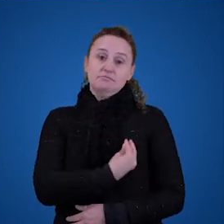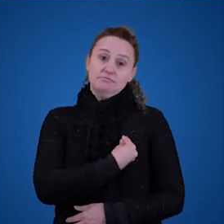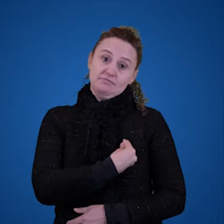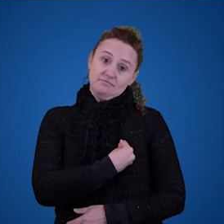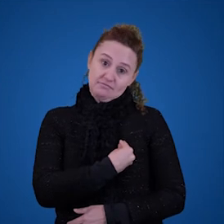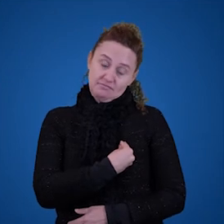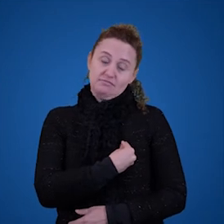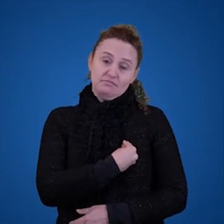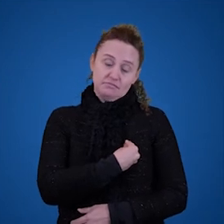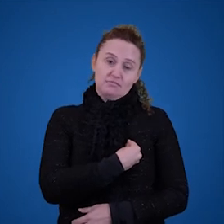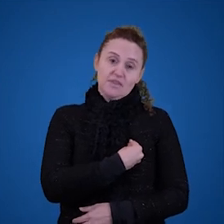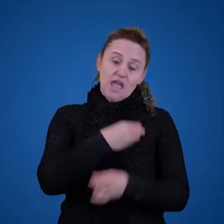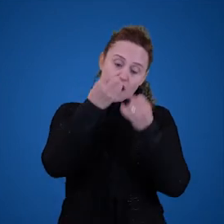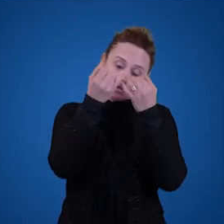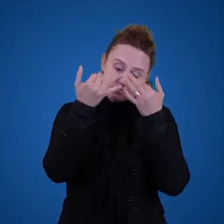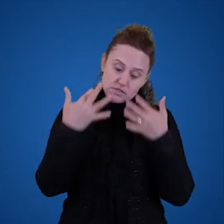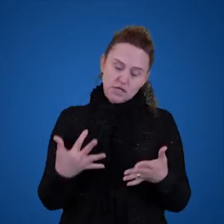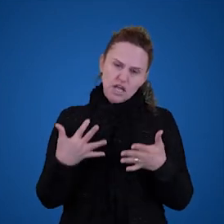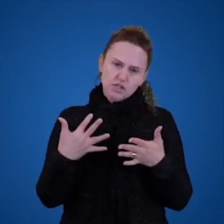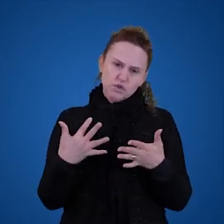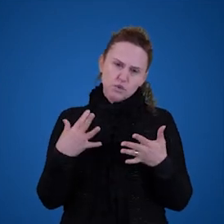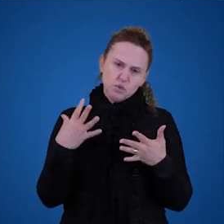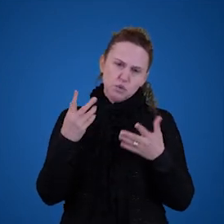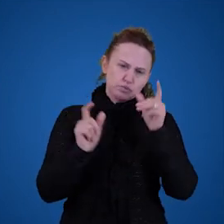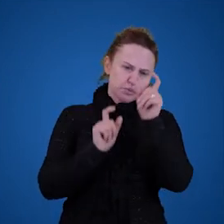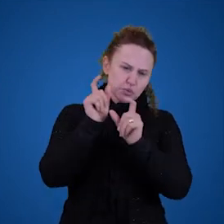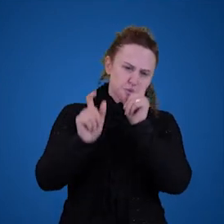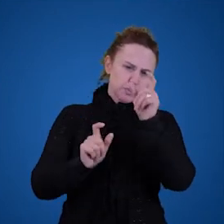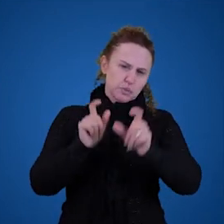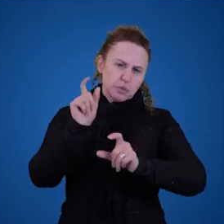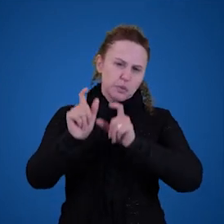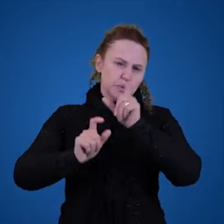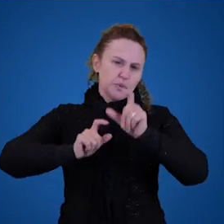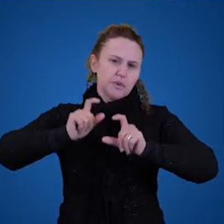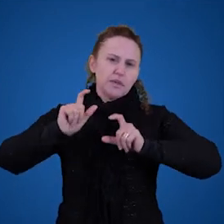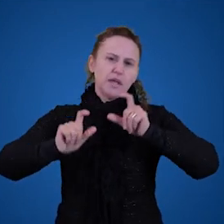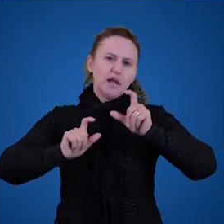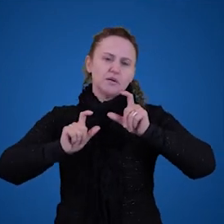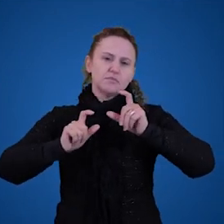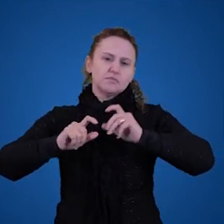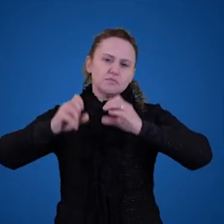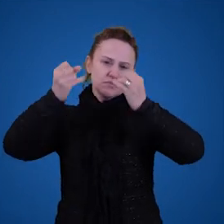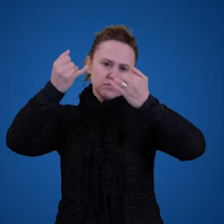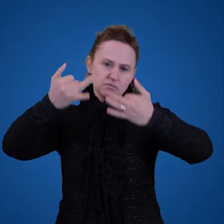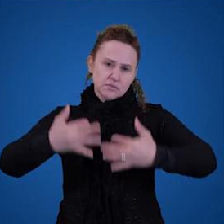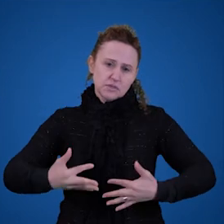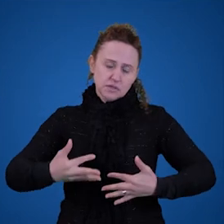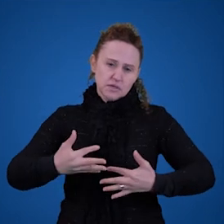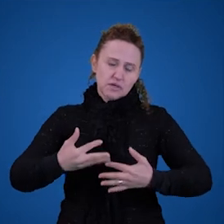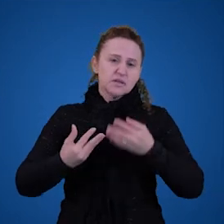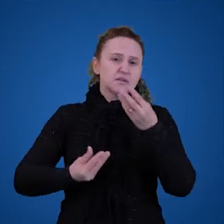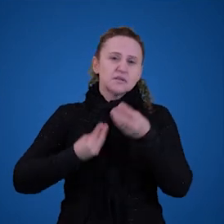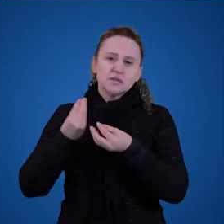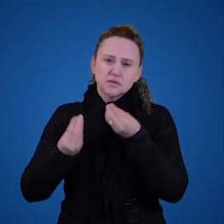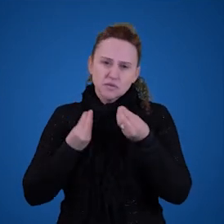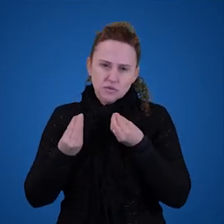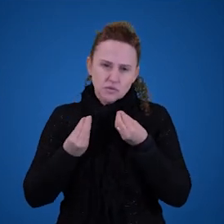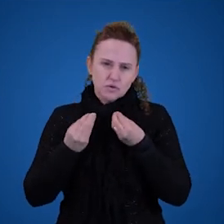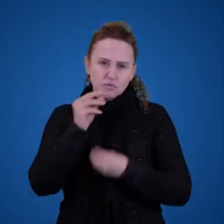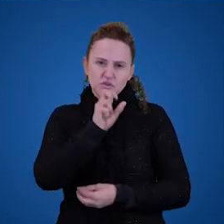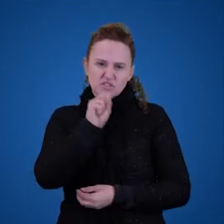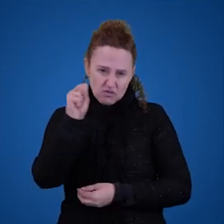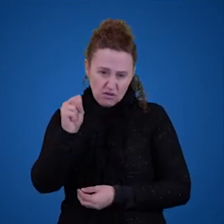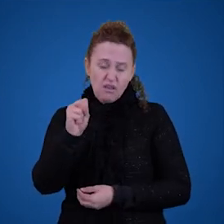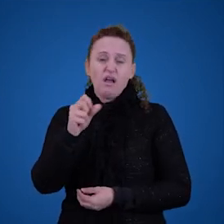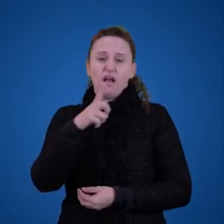como todos os termos aplicados aos termos singulares desculpem tem a pretensão de explicar como todos os termos singulares adquirem